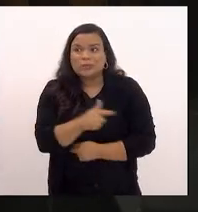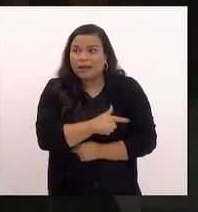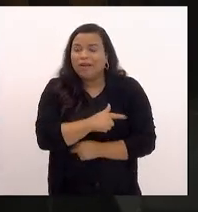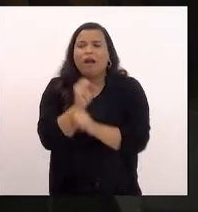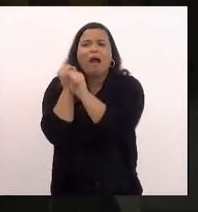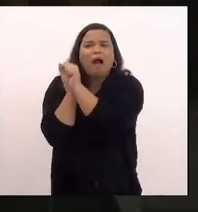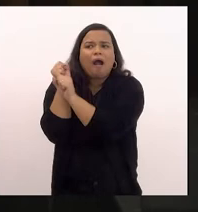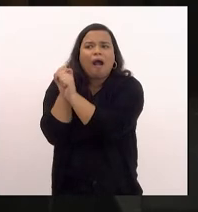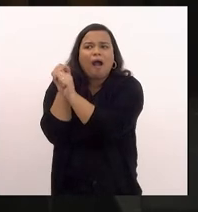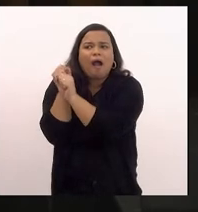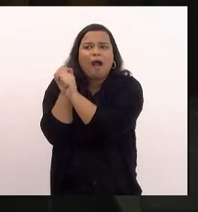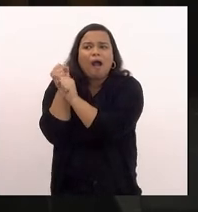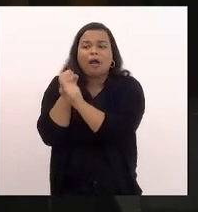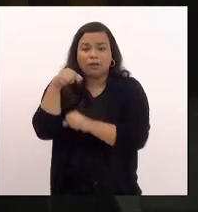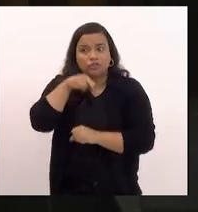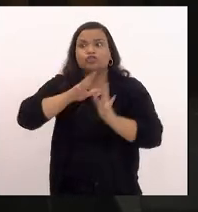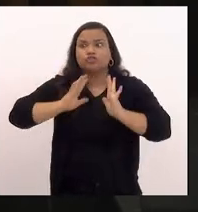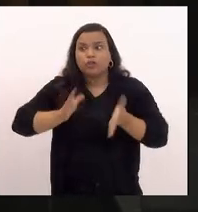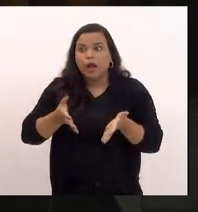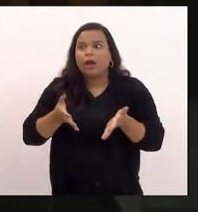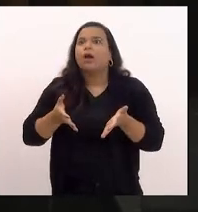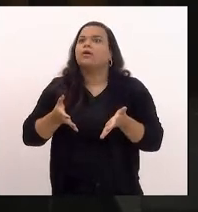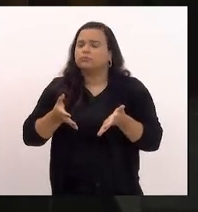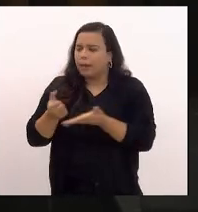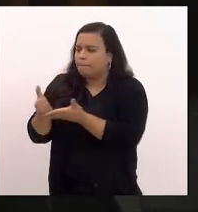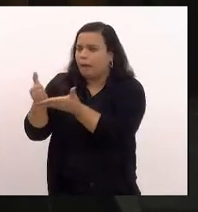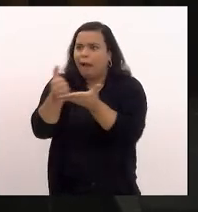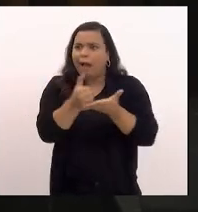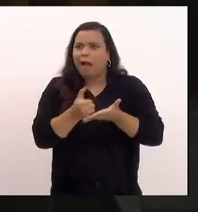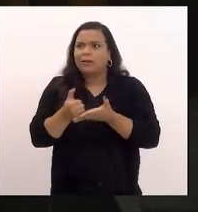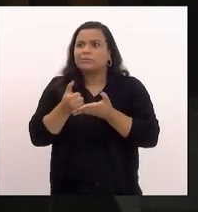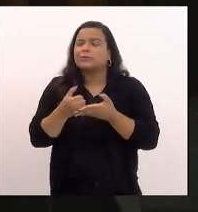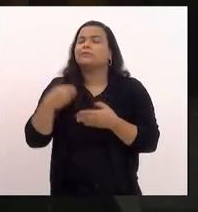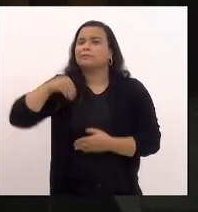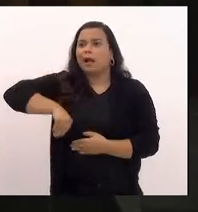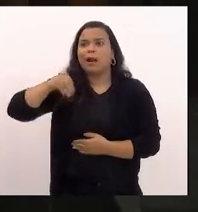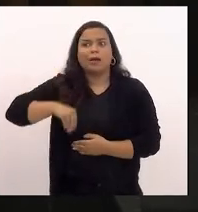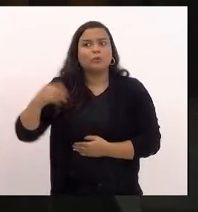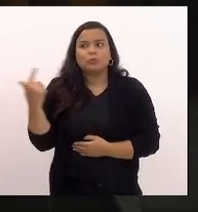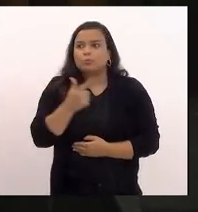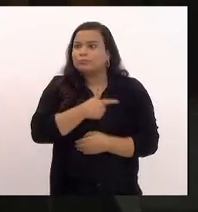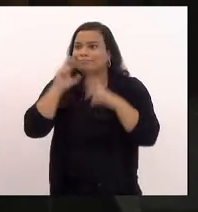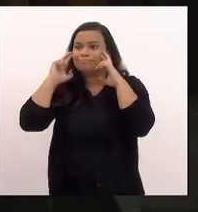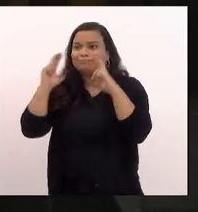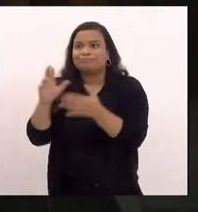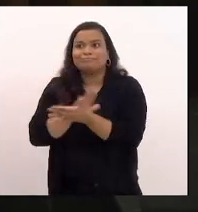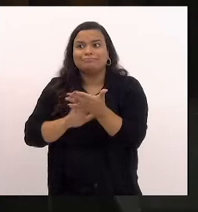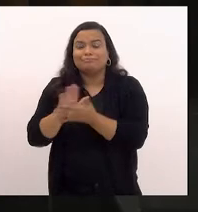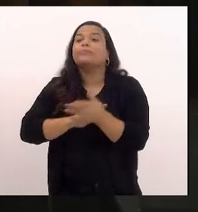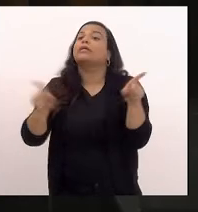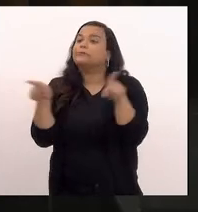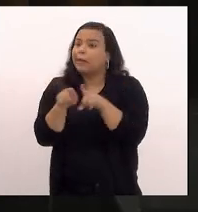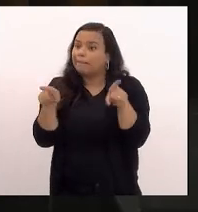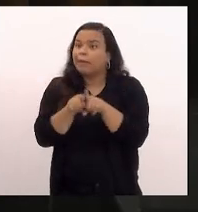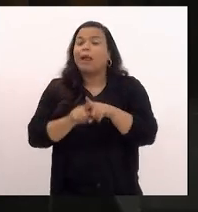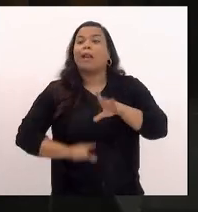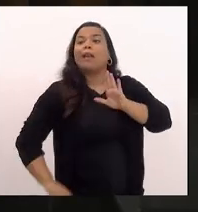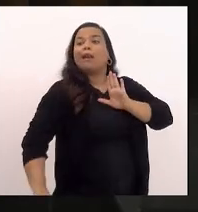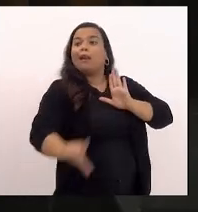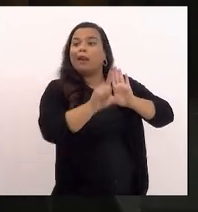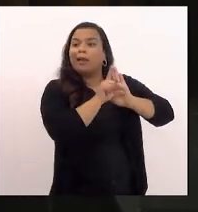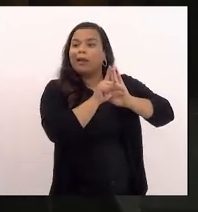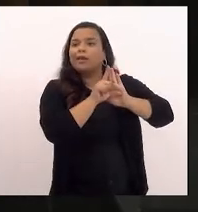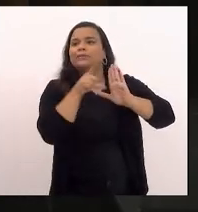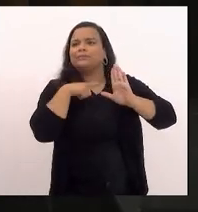adequa ao piso nacional além disso há uma lei que prevê que um terço do tempo de